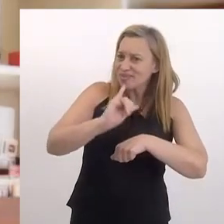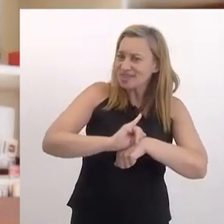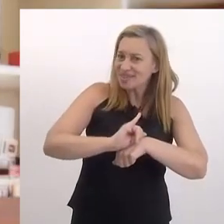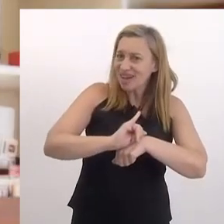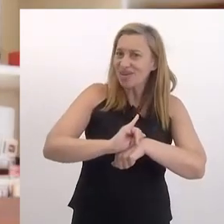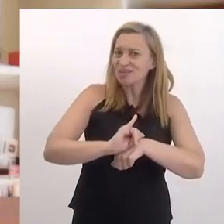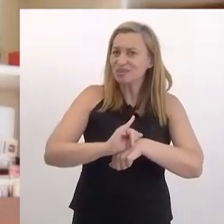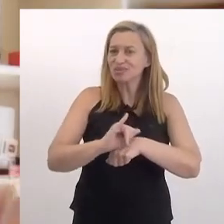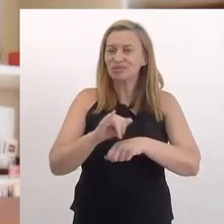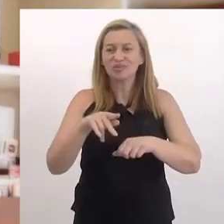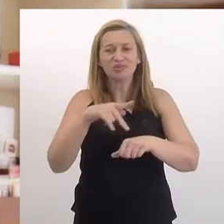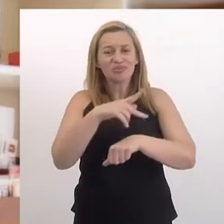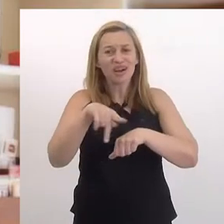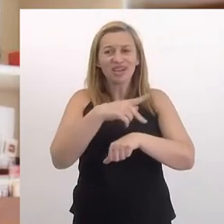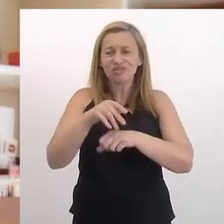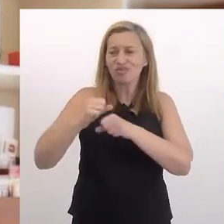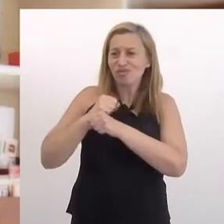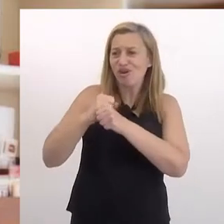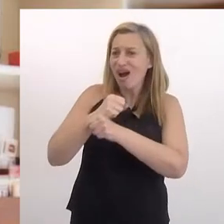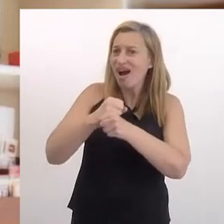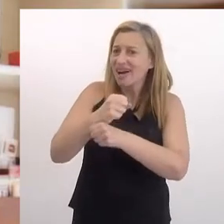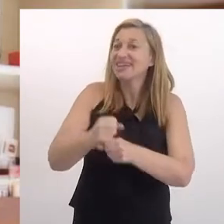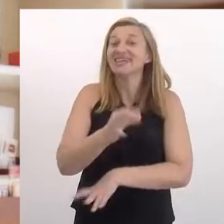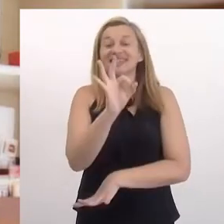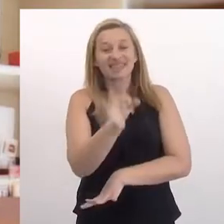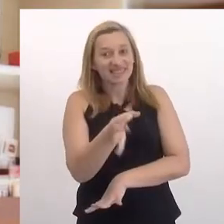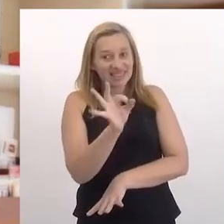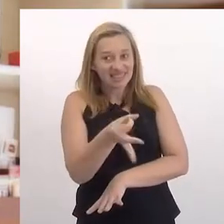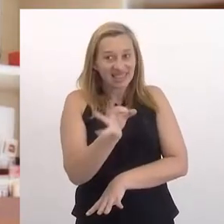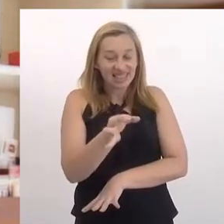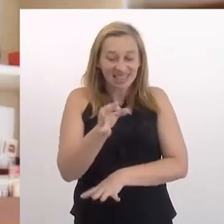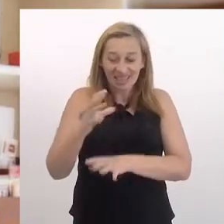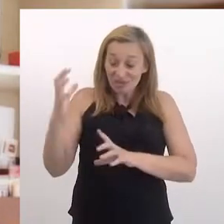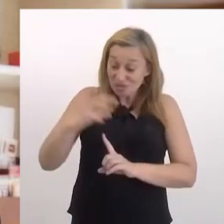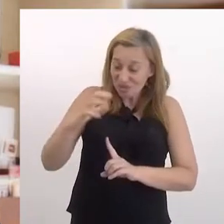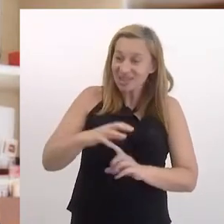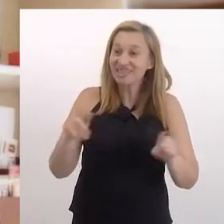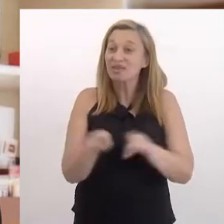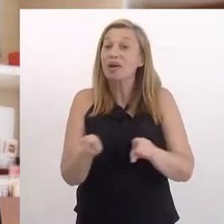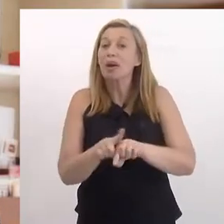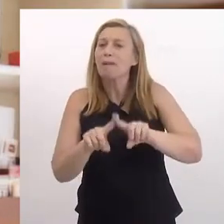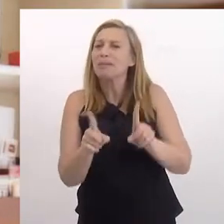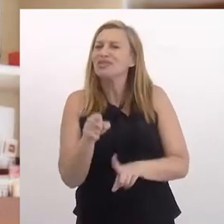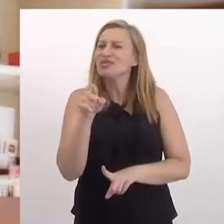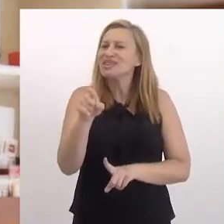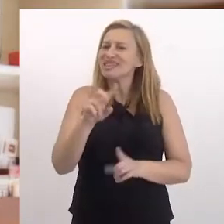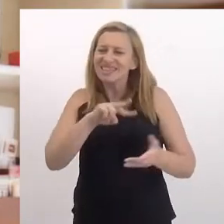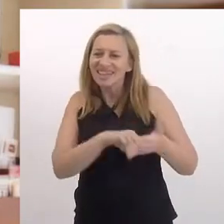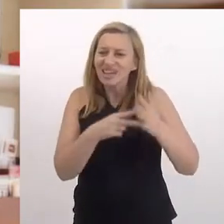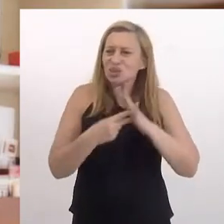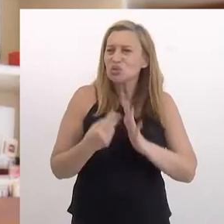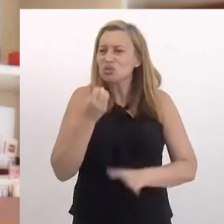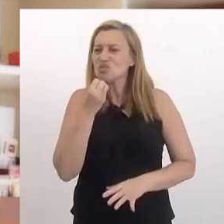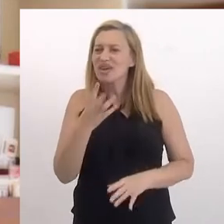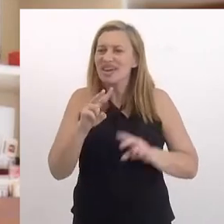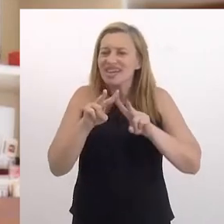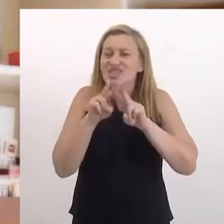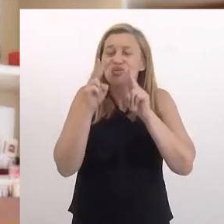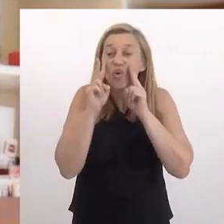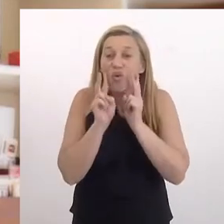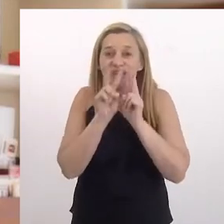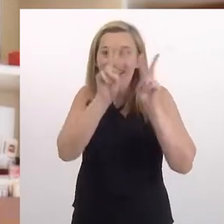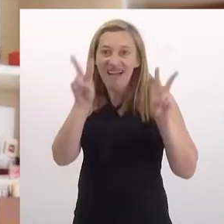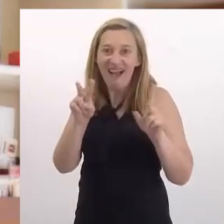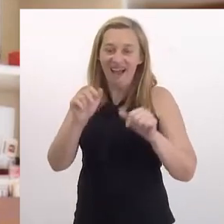do país, durante muitos anos. Então, com certeza, a gente tem essa influência também. Agora, você traduz muito bem. Esse